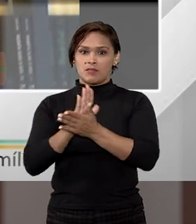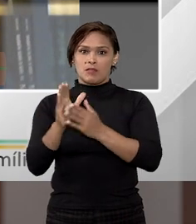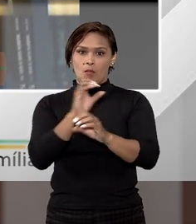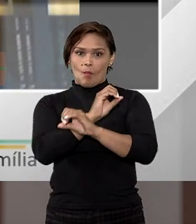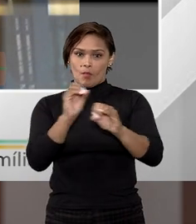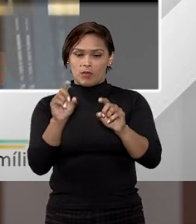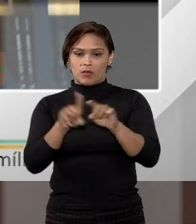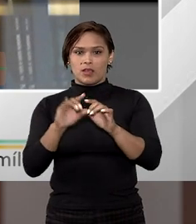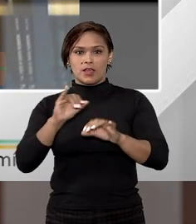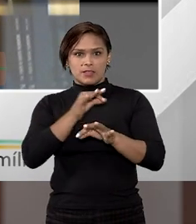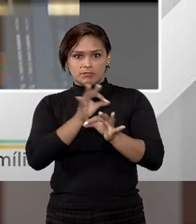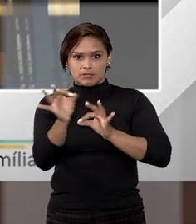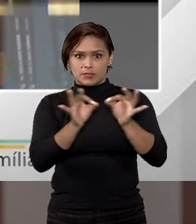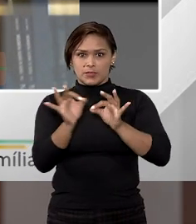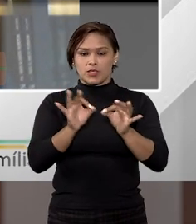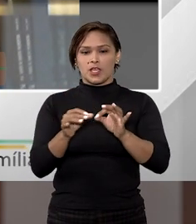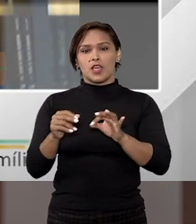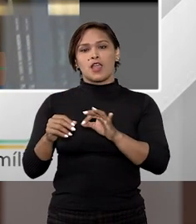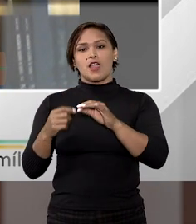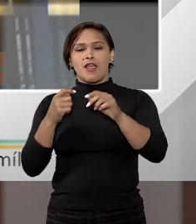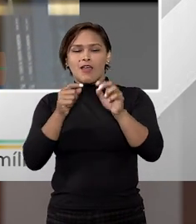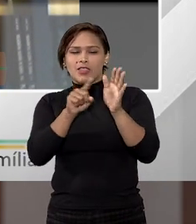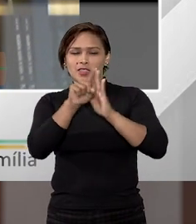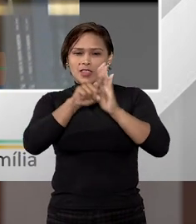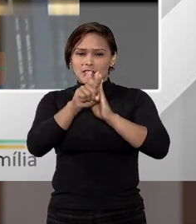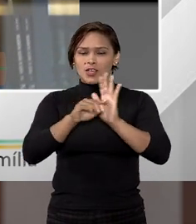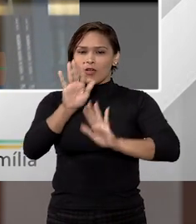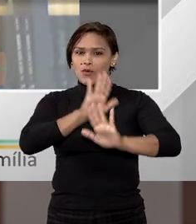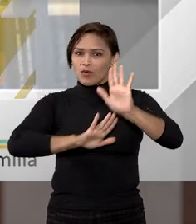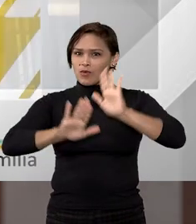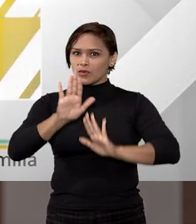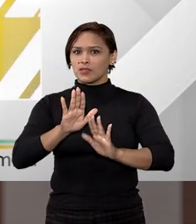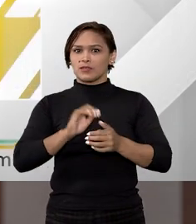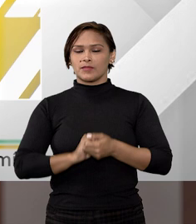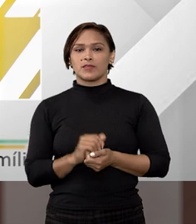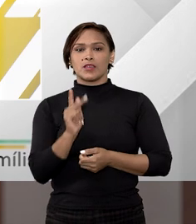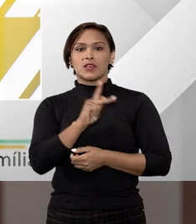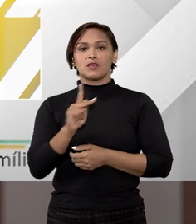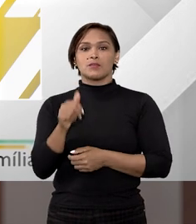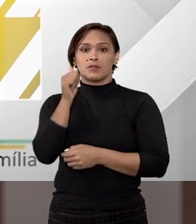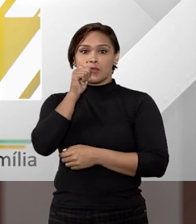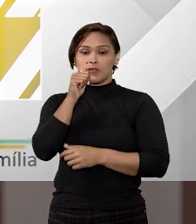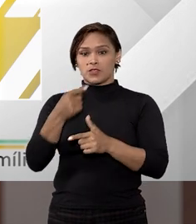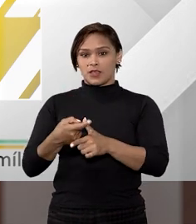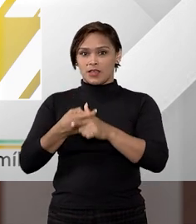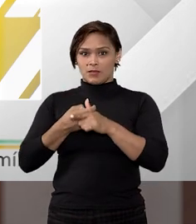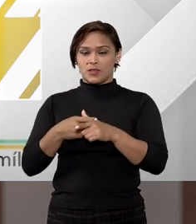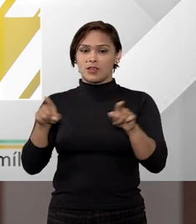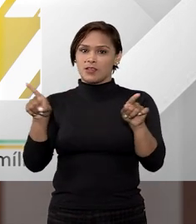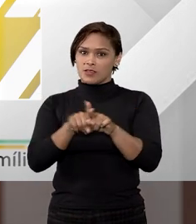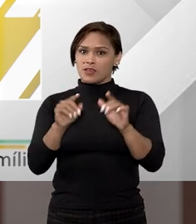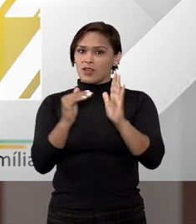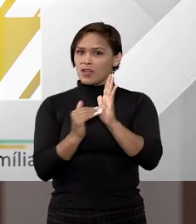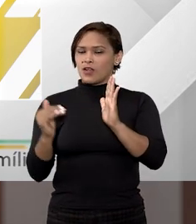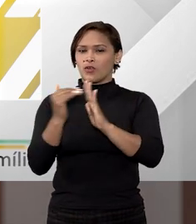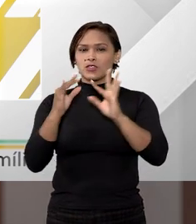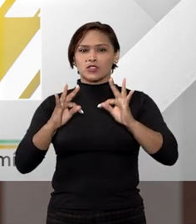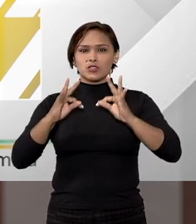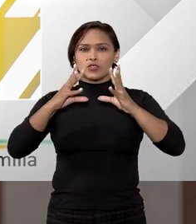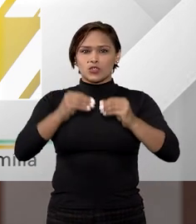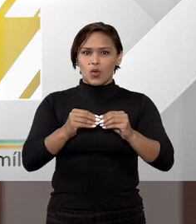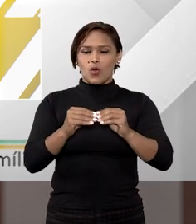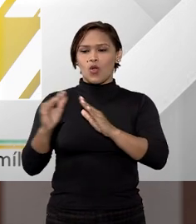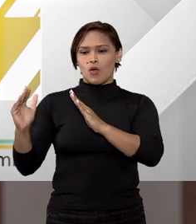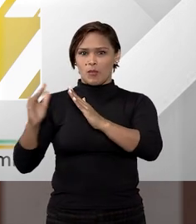essas operações envolvendo o bem de família têm que ser analisadas com muita cautela. Professora Bruna, a impenhorabilidade também alcança todos